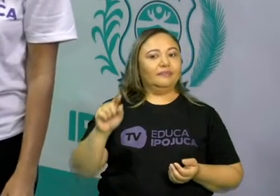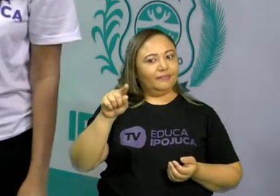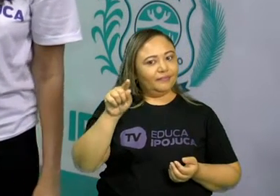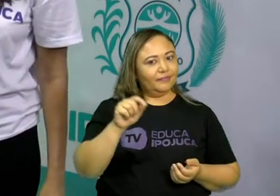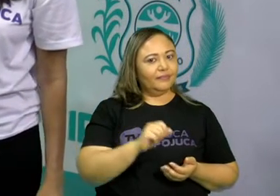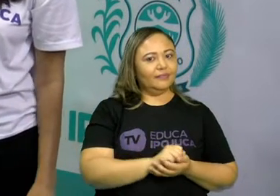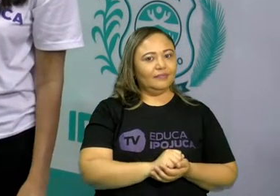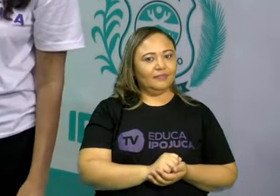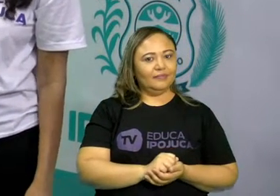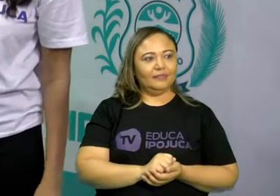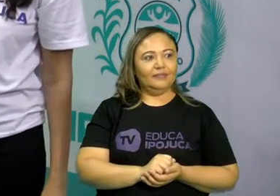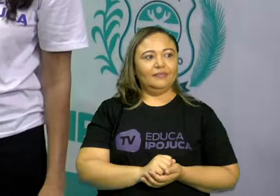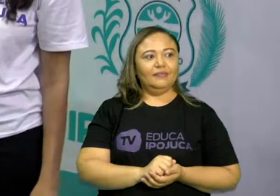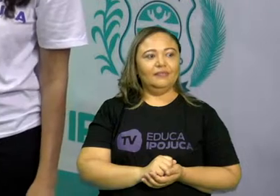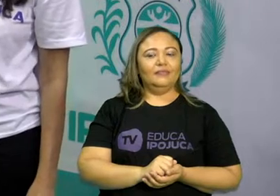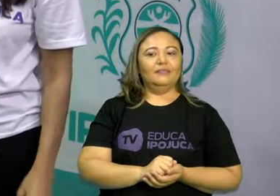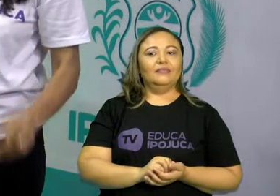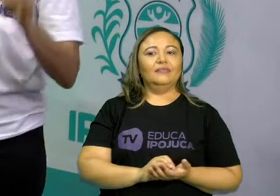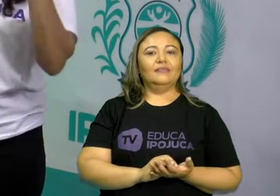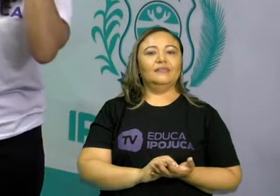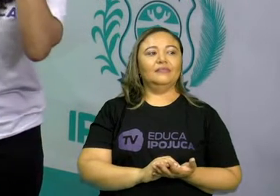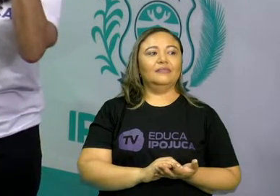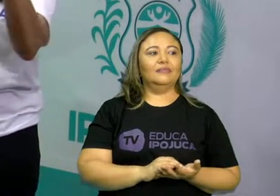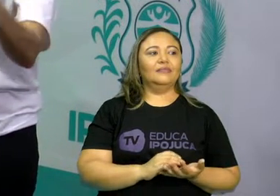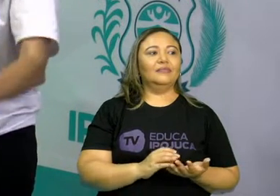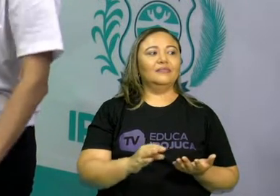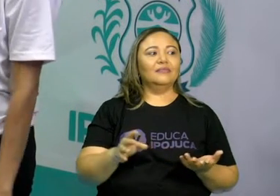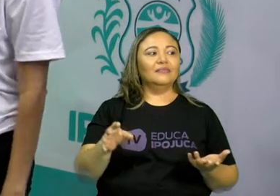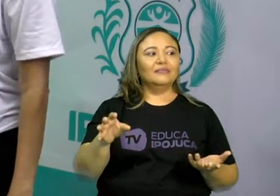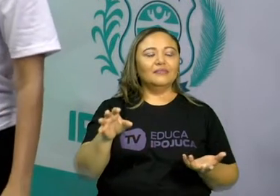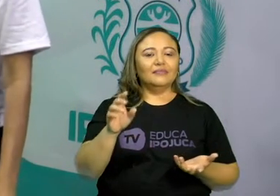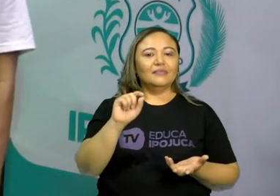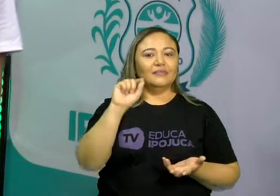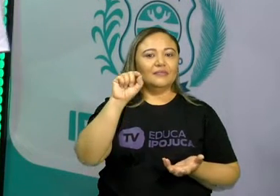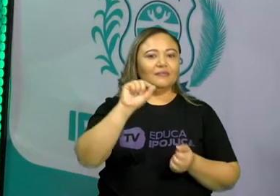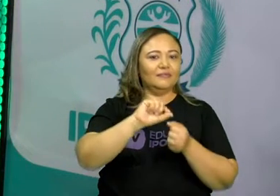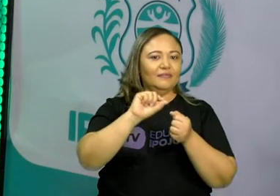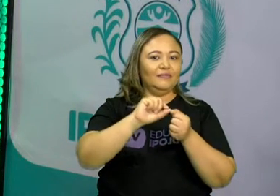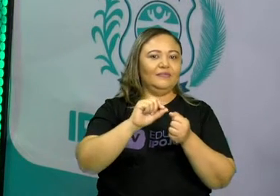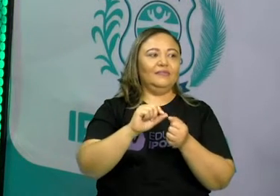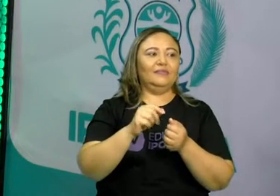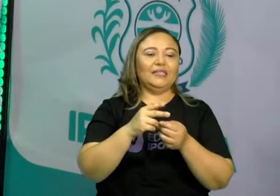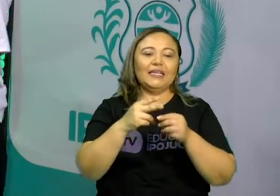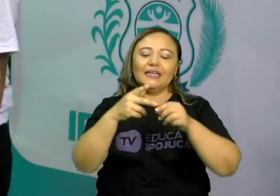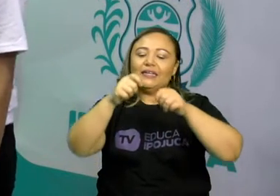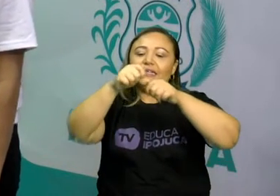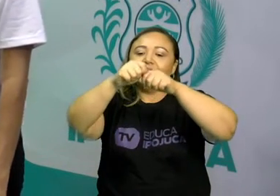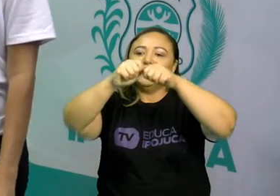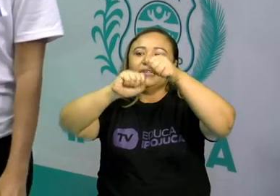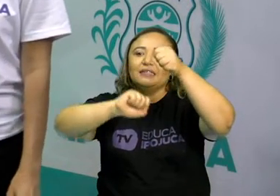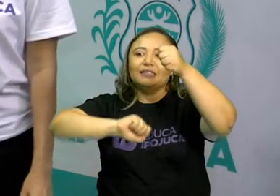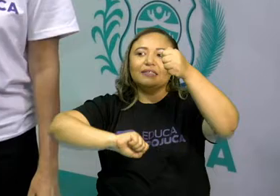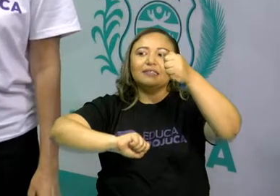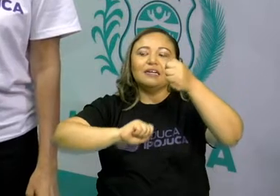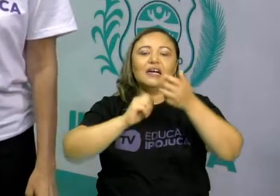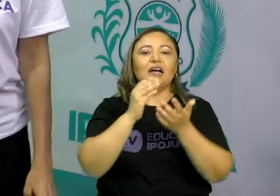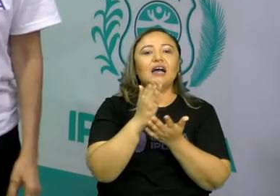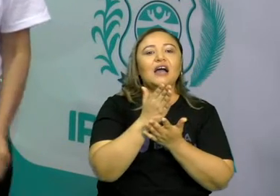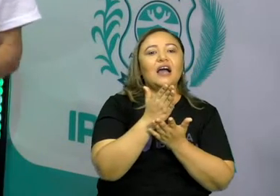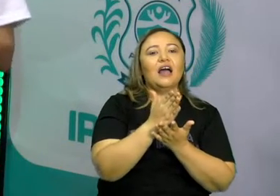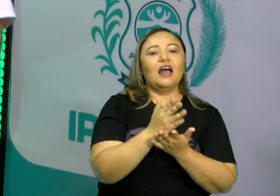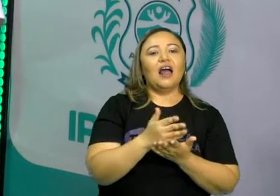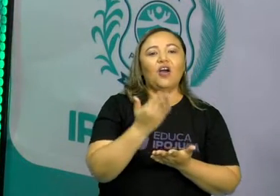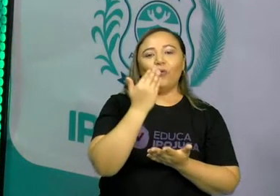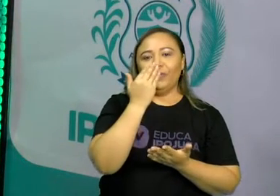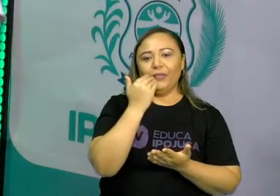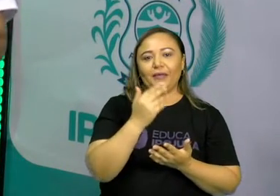Muito bem, parabéns pra você que acertou e falou bem alto que eu escutei daqui. Eles rasgam os alimentos. Tanto é que